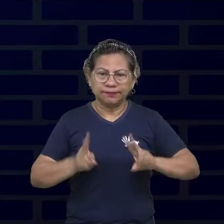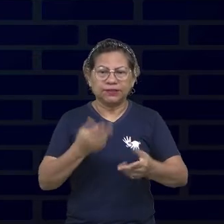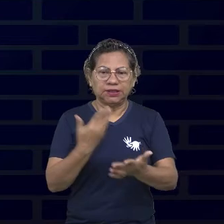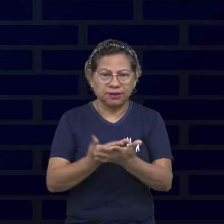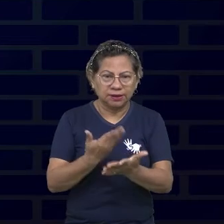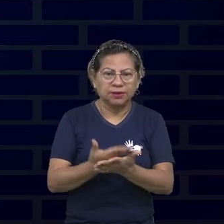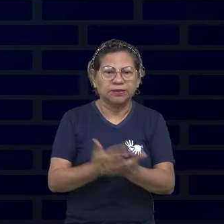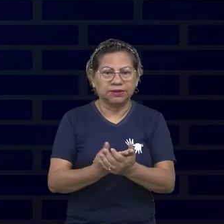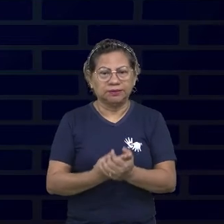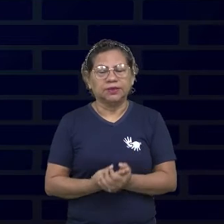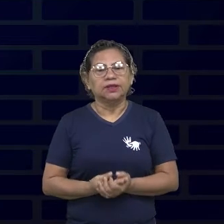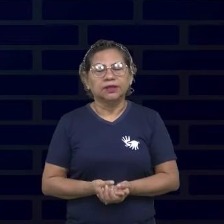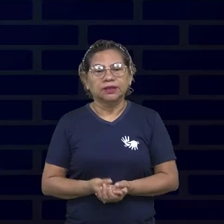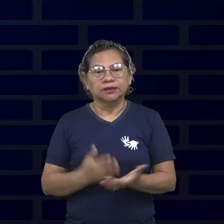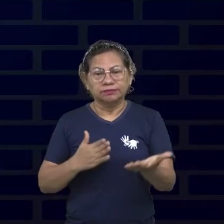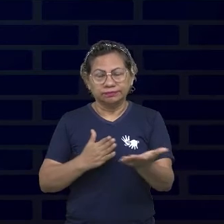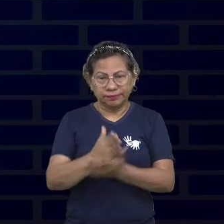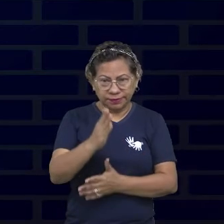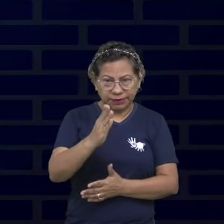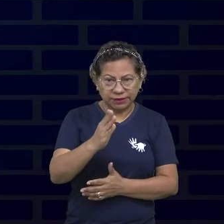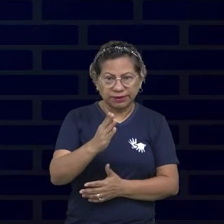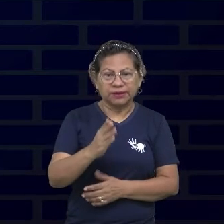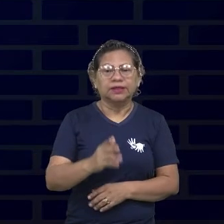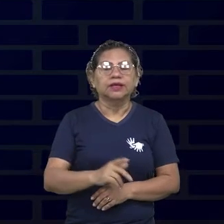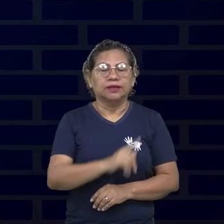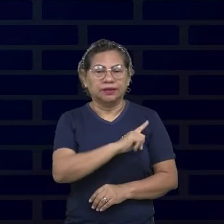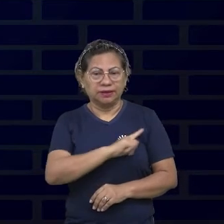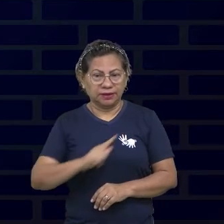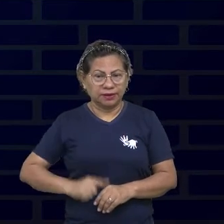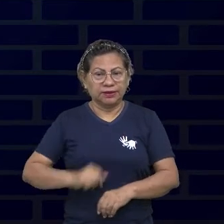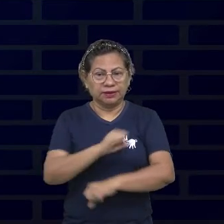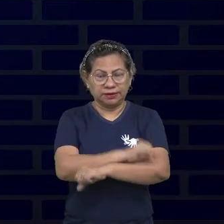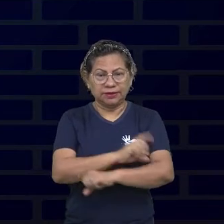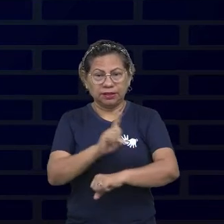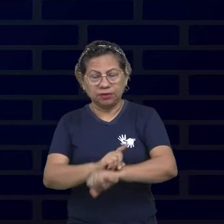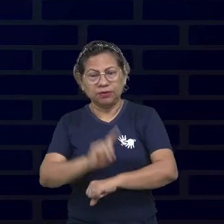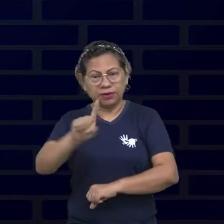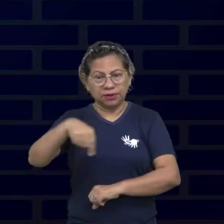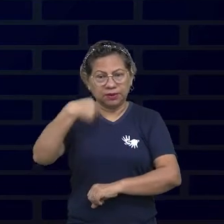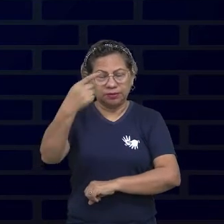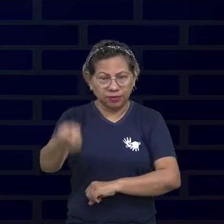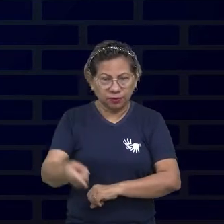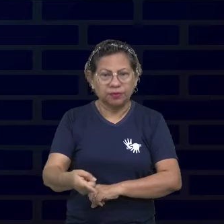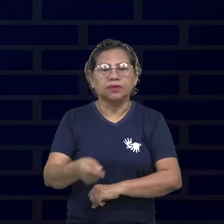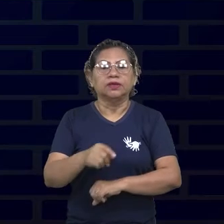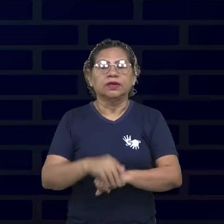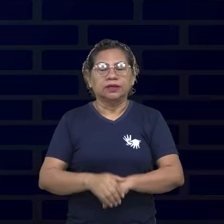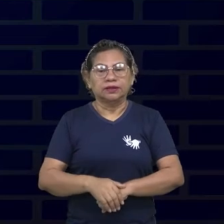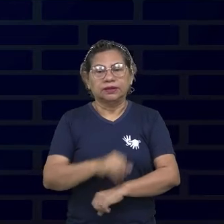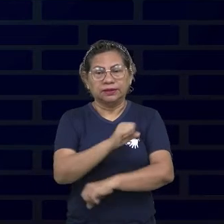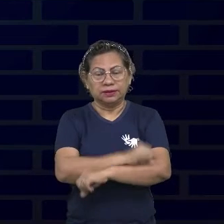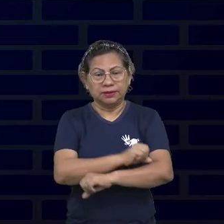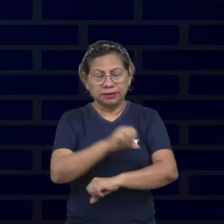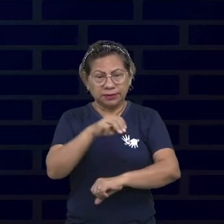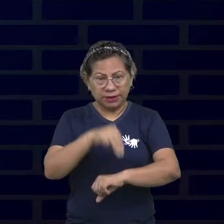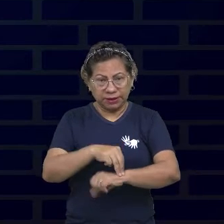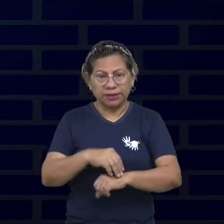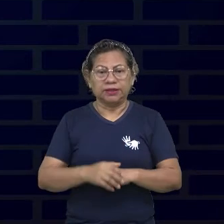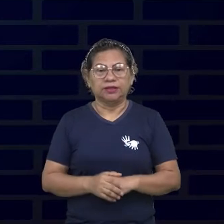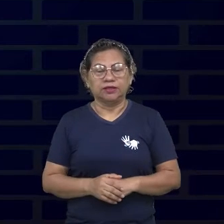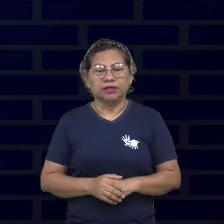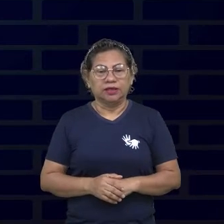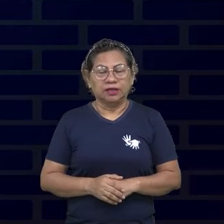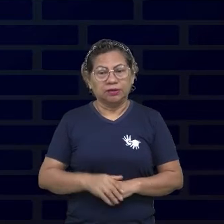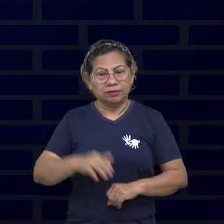acabei passando no concurso público da SEDUC, depois passei no concurso da SEMED. E hoje posso dizer que tenho uma vida bem confortável. Eu